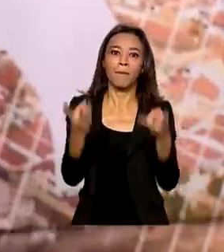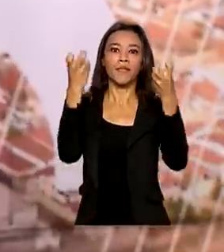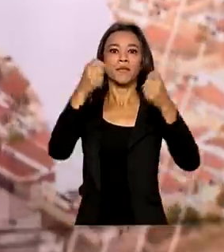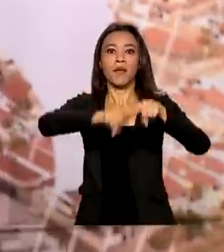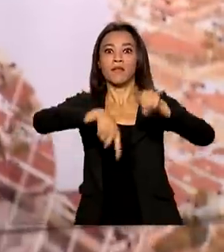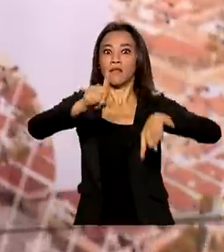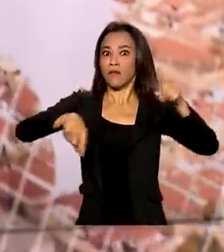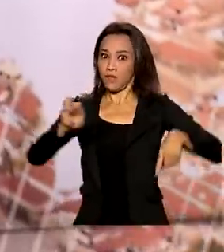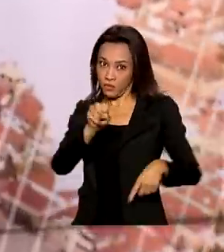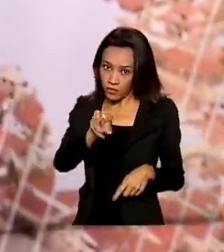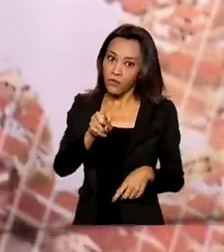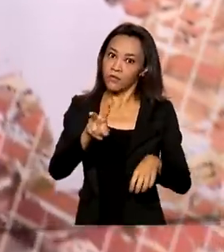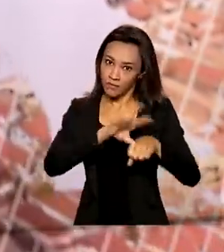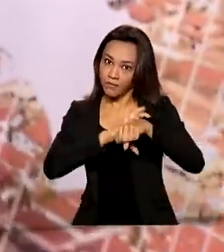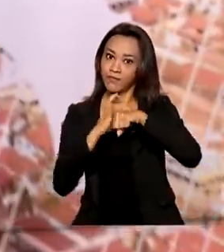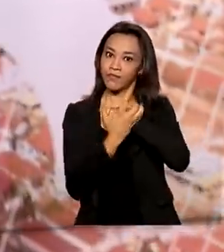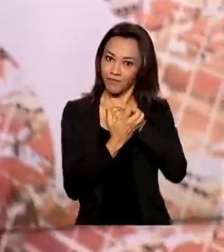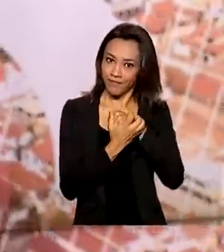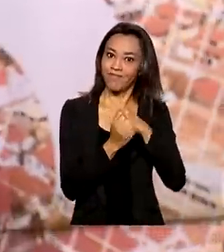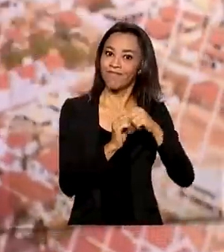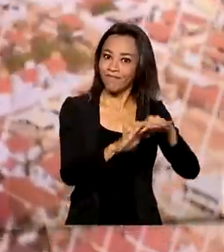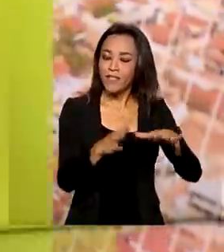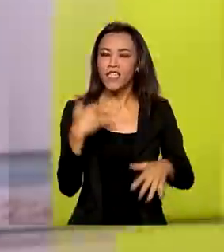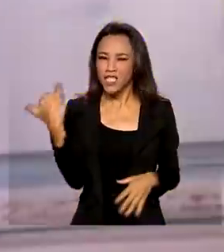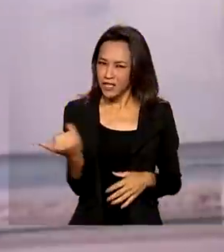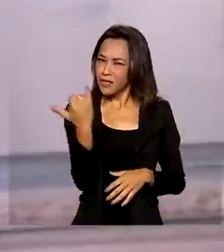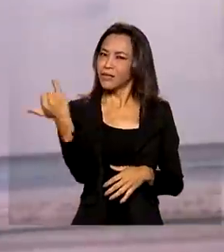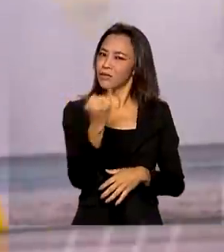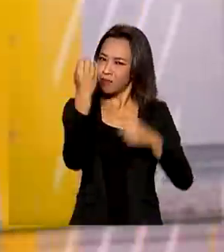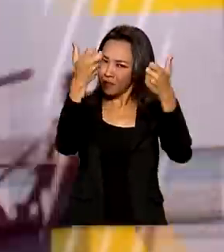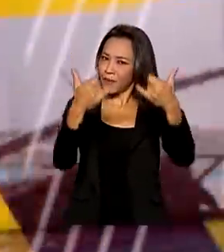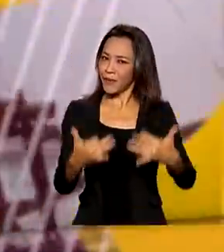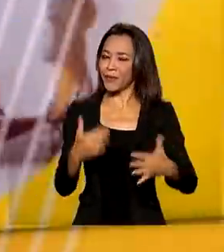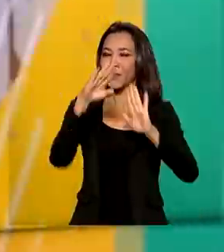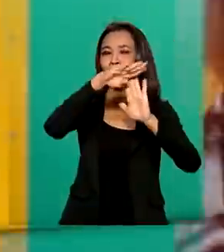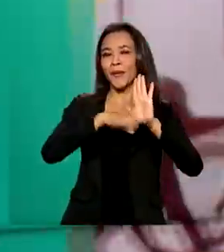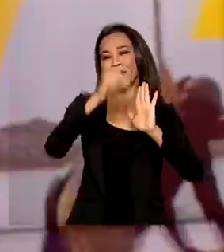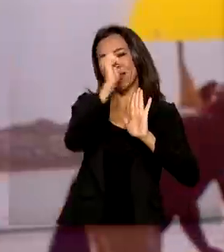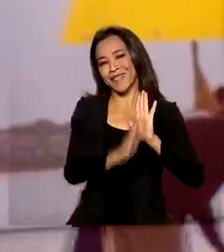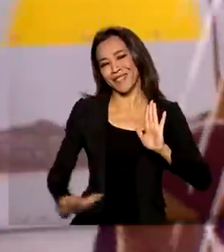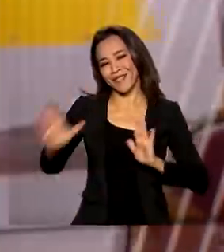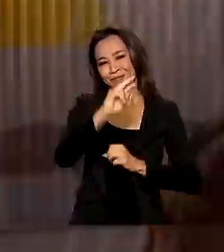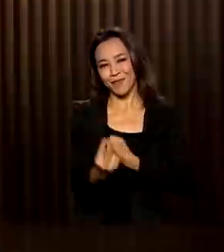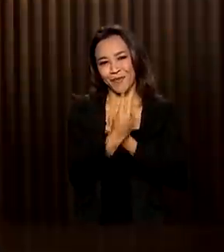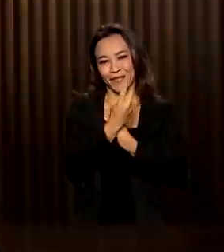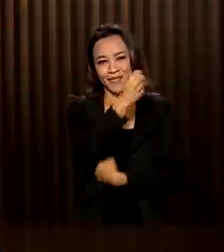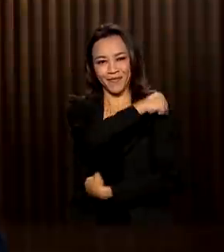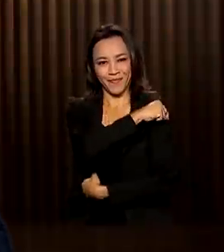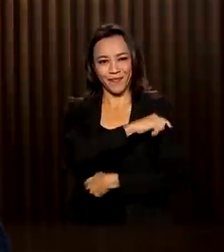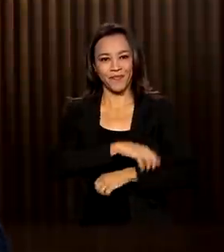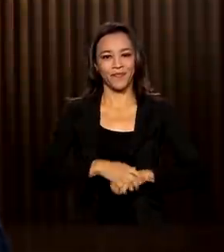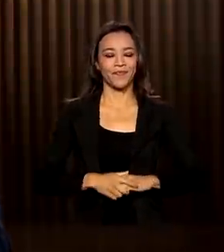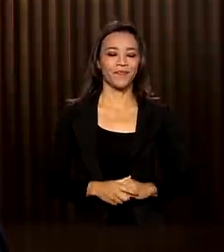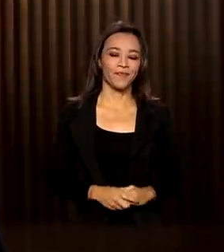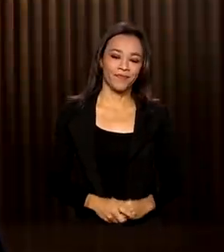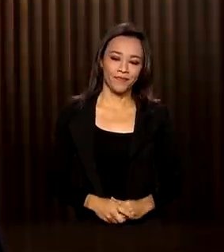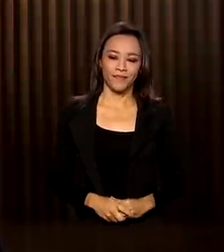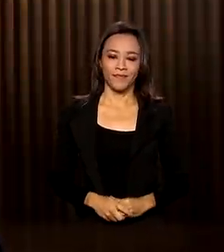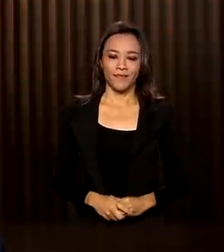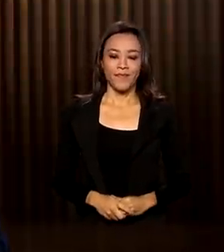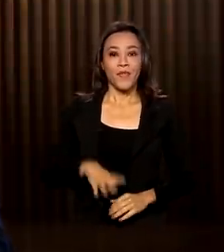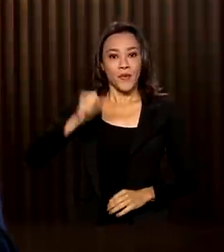das variantes do novo coronavírus. E destacou a importância do Programa Nacional de Imunização. O Brasil